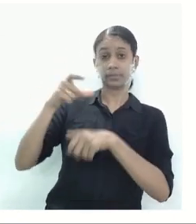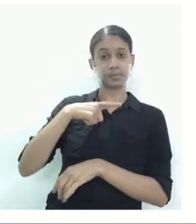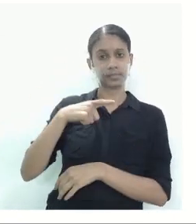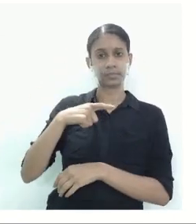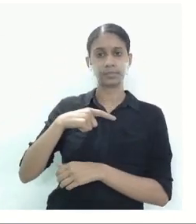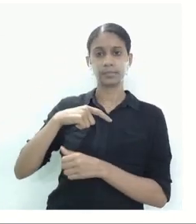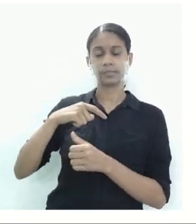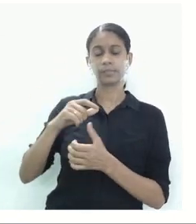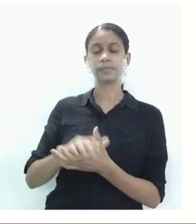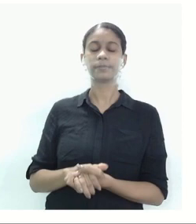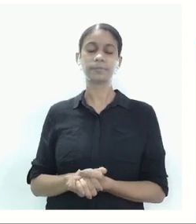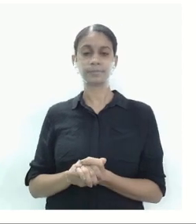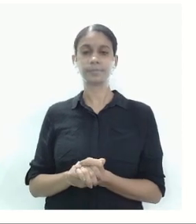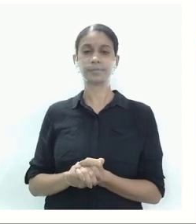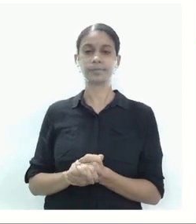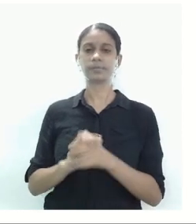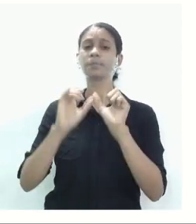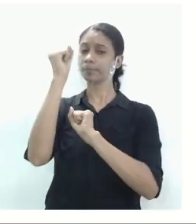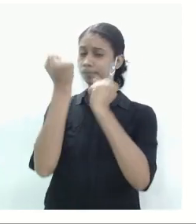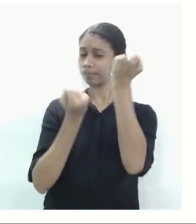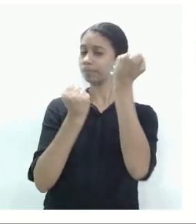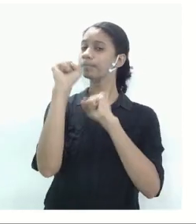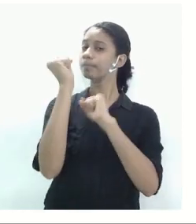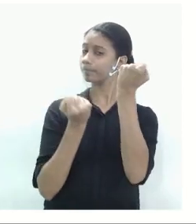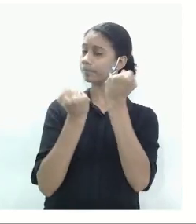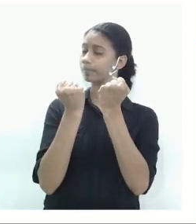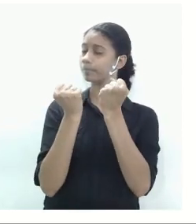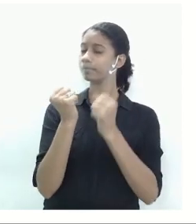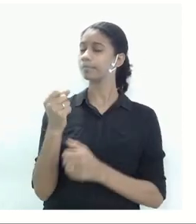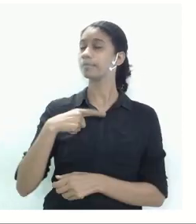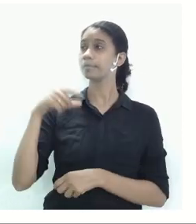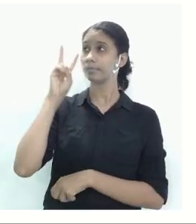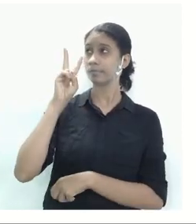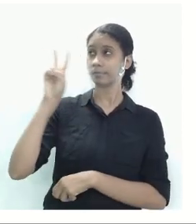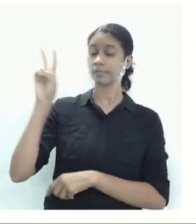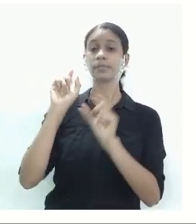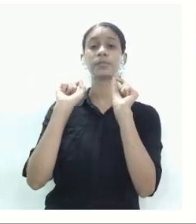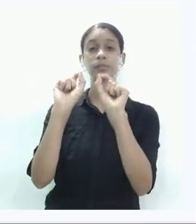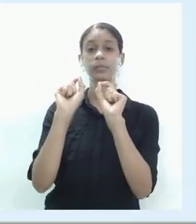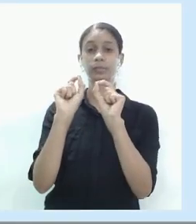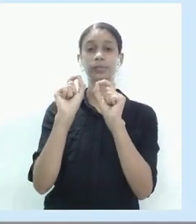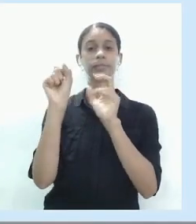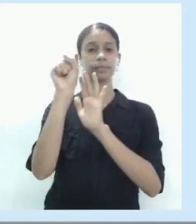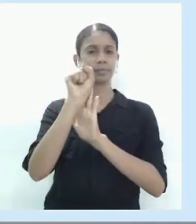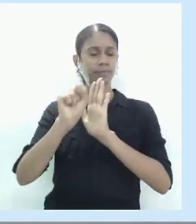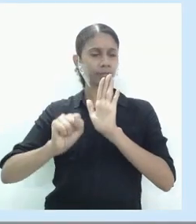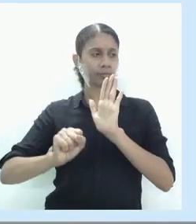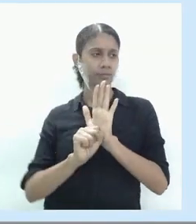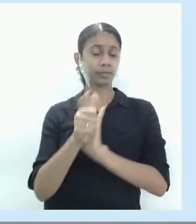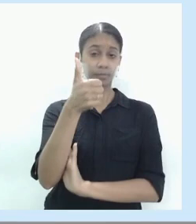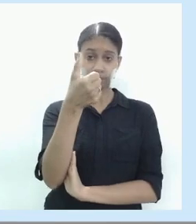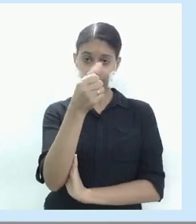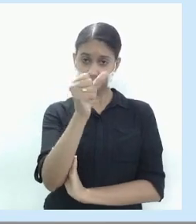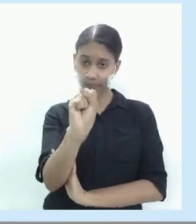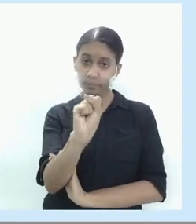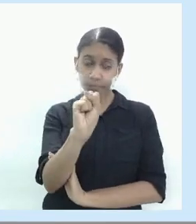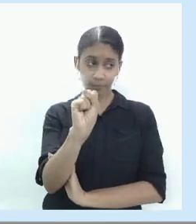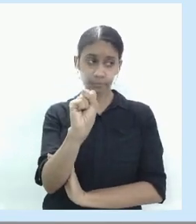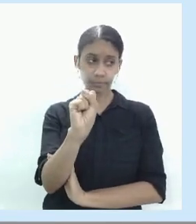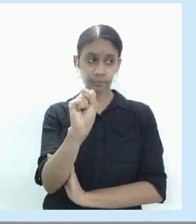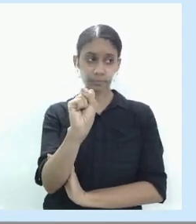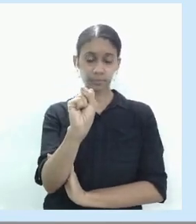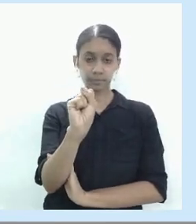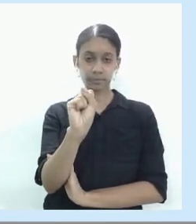revoluções industriais. Nós estamos vendo aí a ocorrida no século XVIII, a